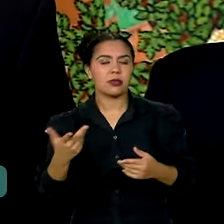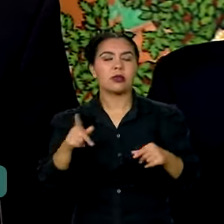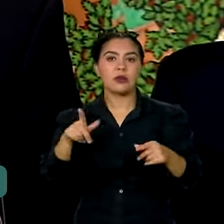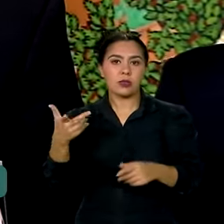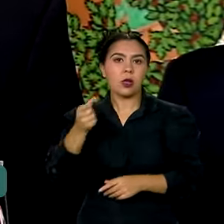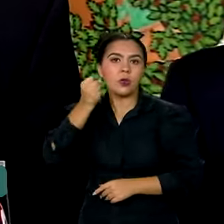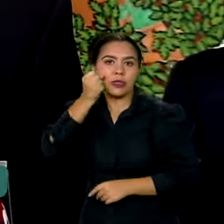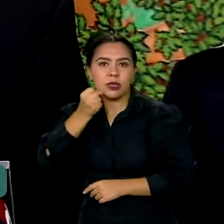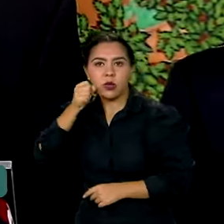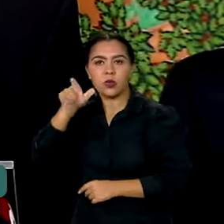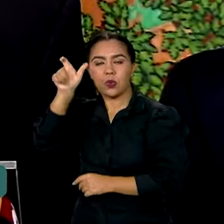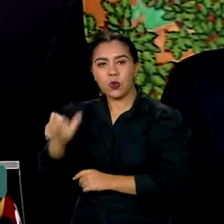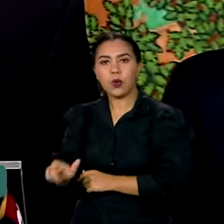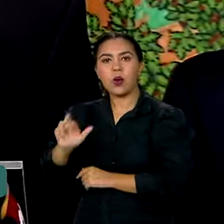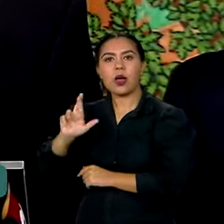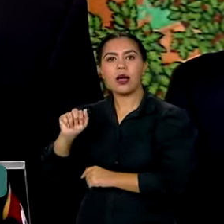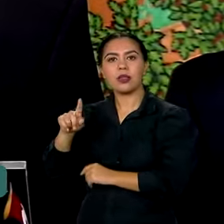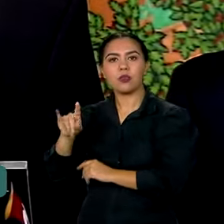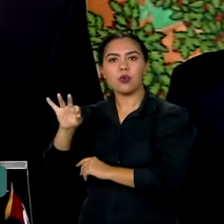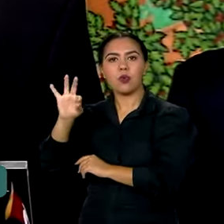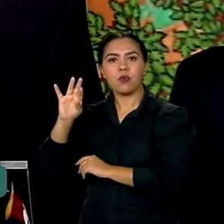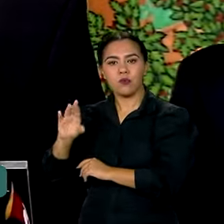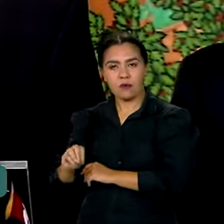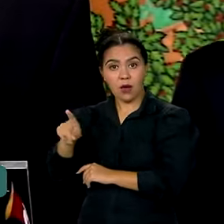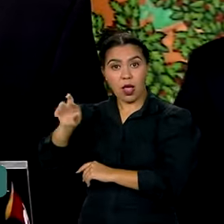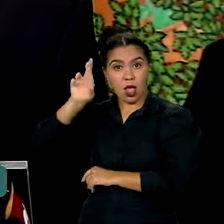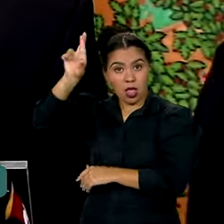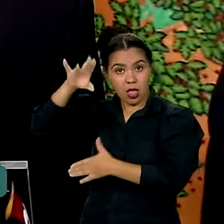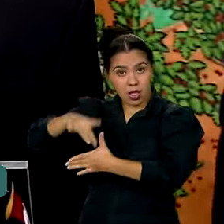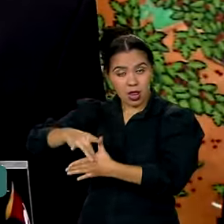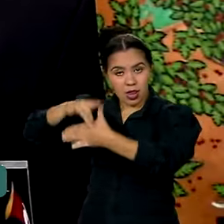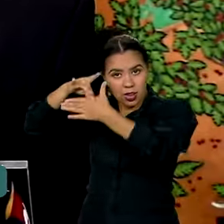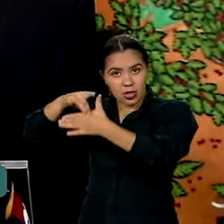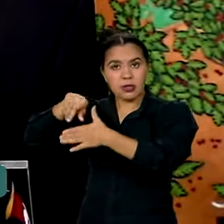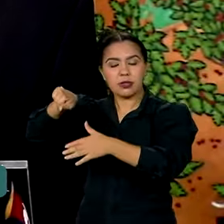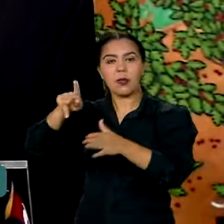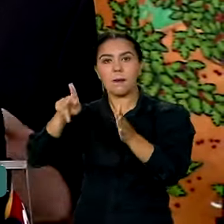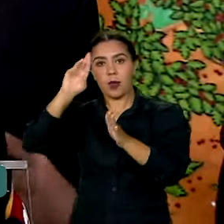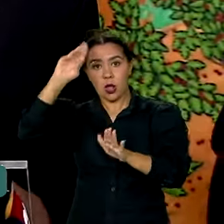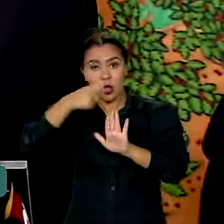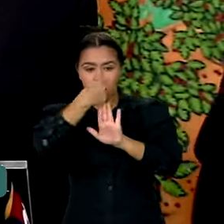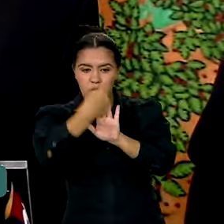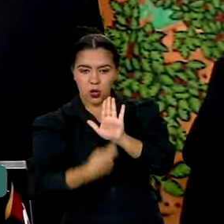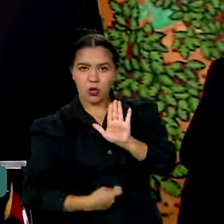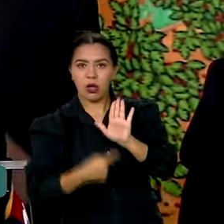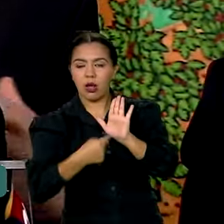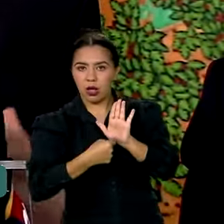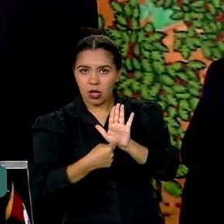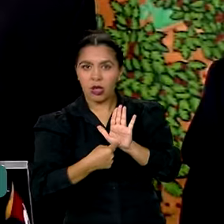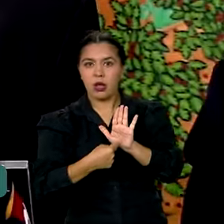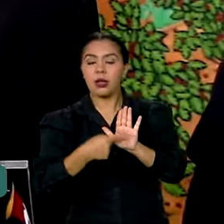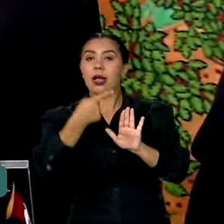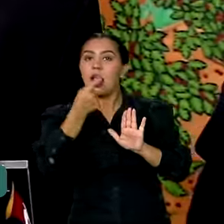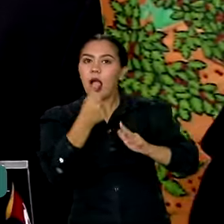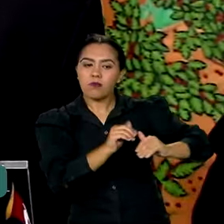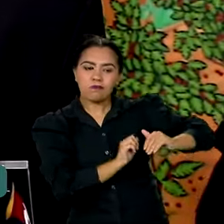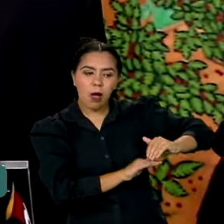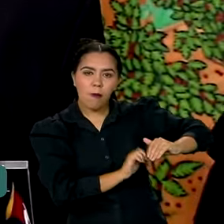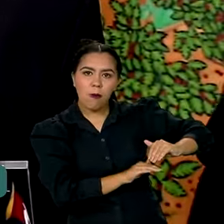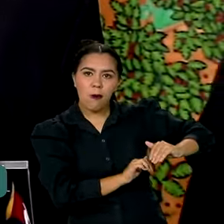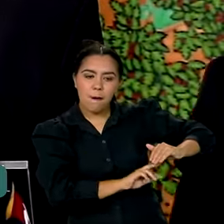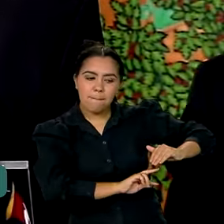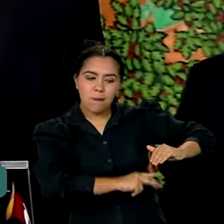senador Randolfo, nosso líder no Congresso, é o relator desse fundo social novo, é um colchão garantidor para